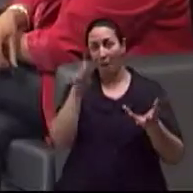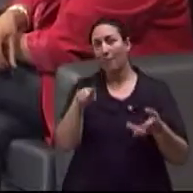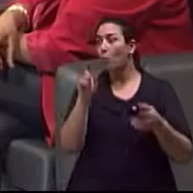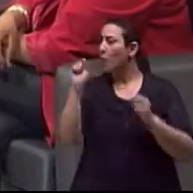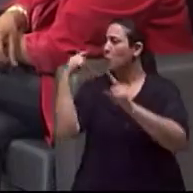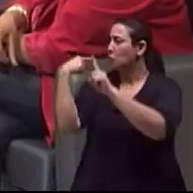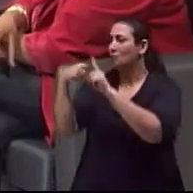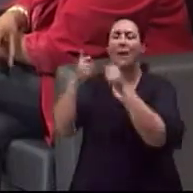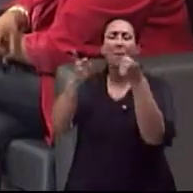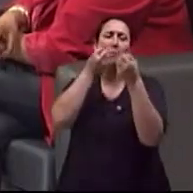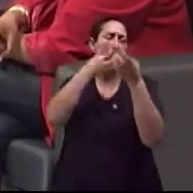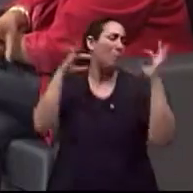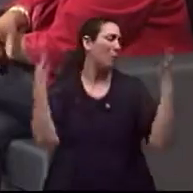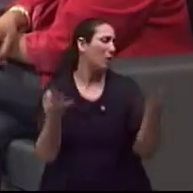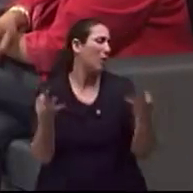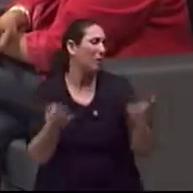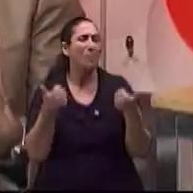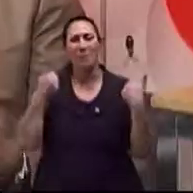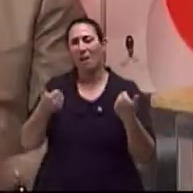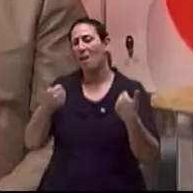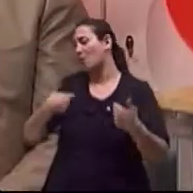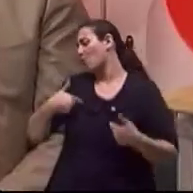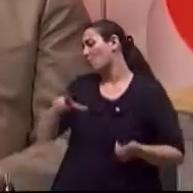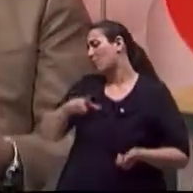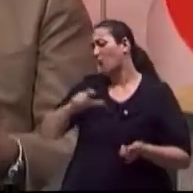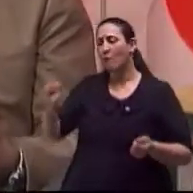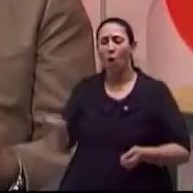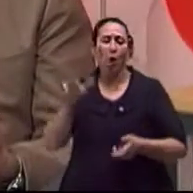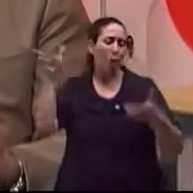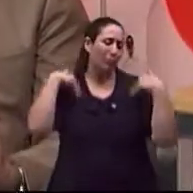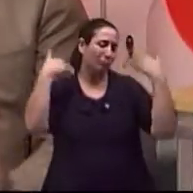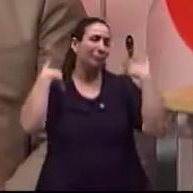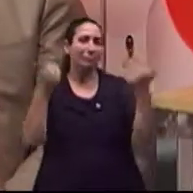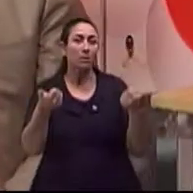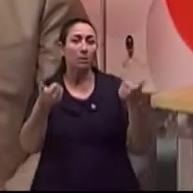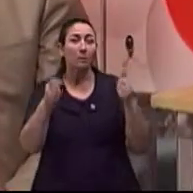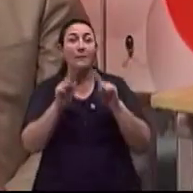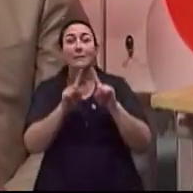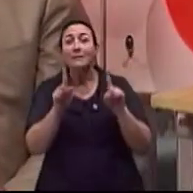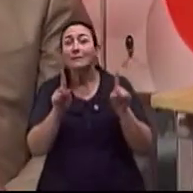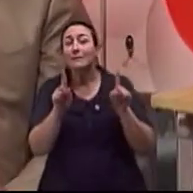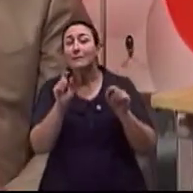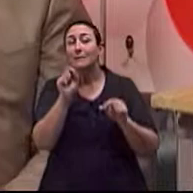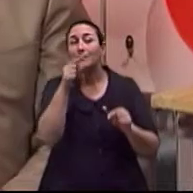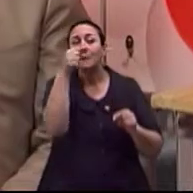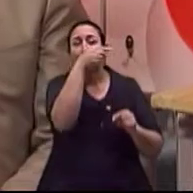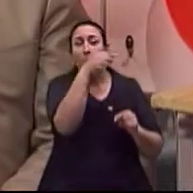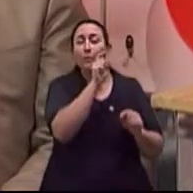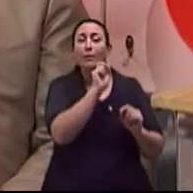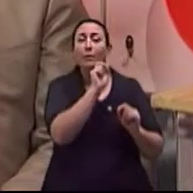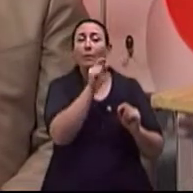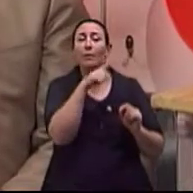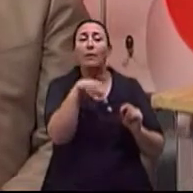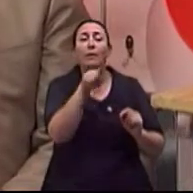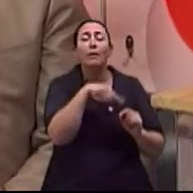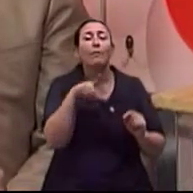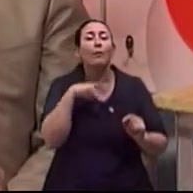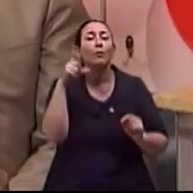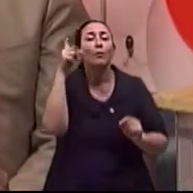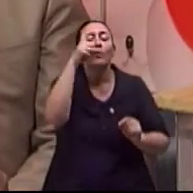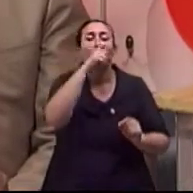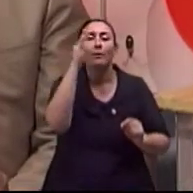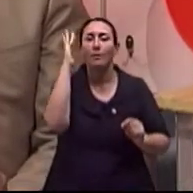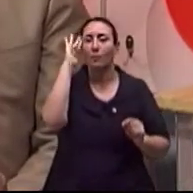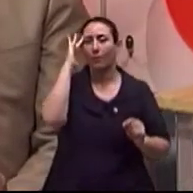A gente acha, ah, que beleza, eu tenho virtudes, não sei o Agora, aquilo que nós não gostamos Nós temos dificuldade de olhar E, na